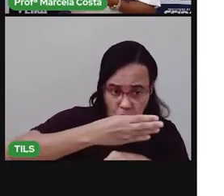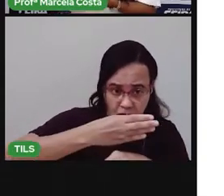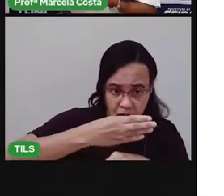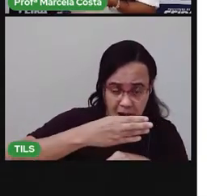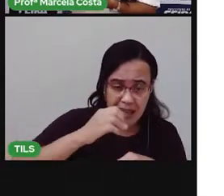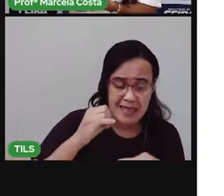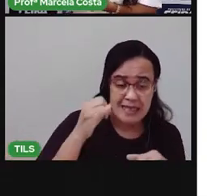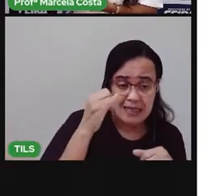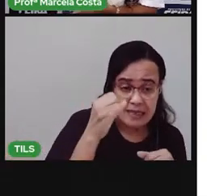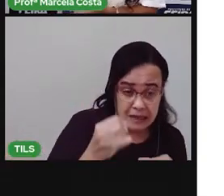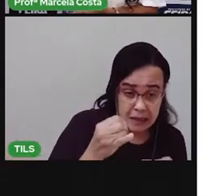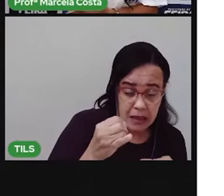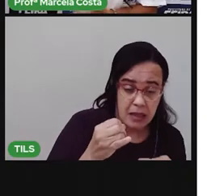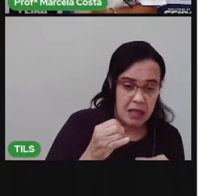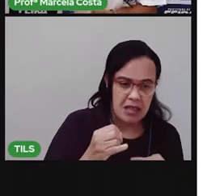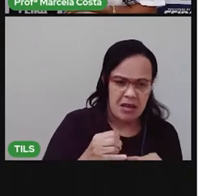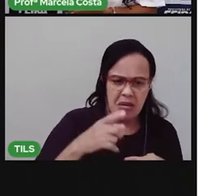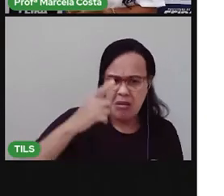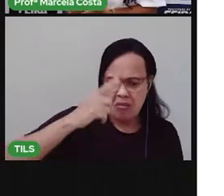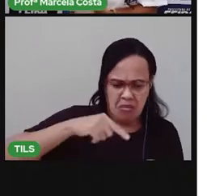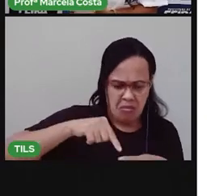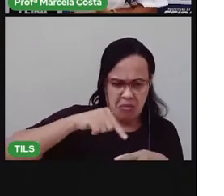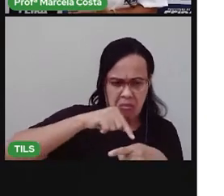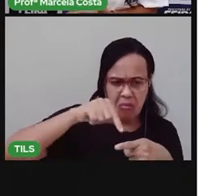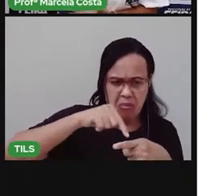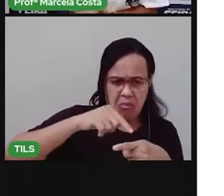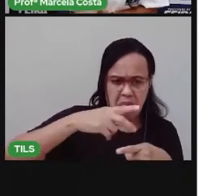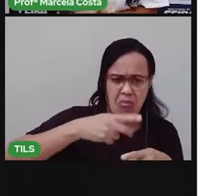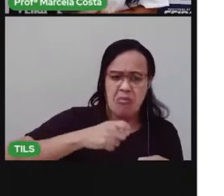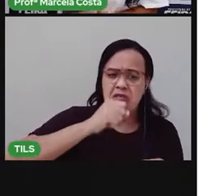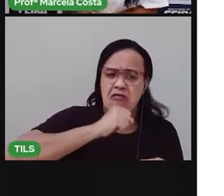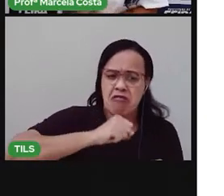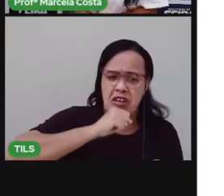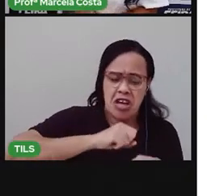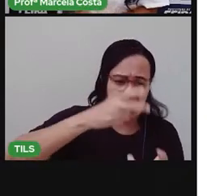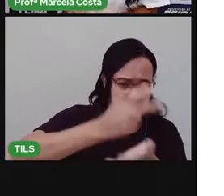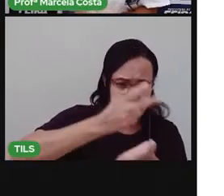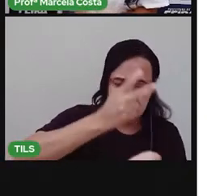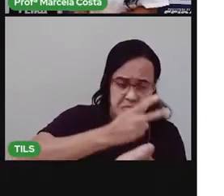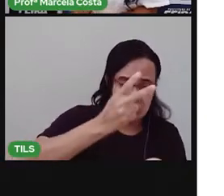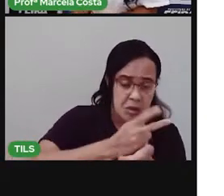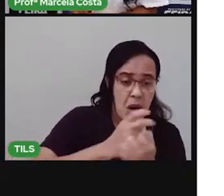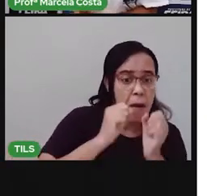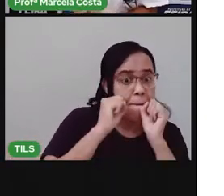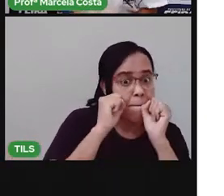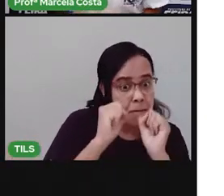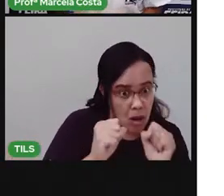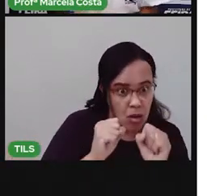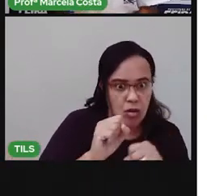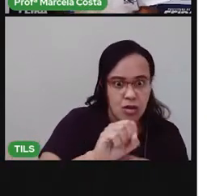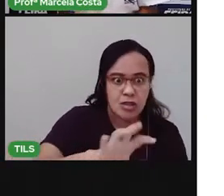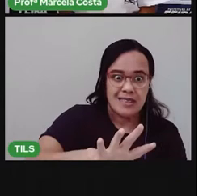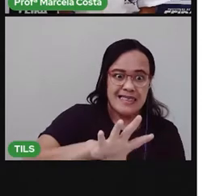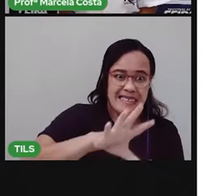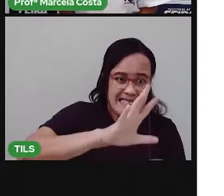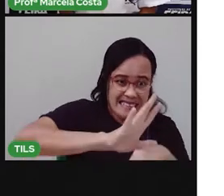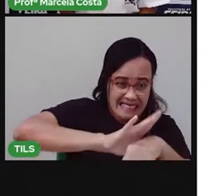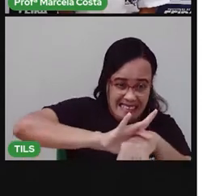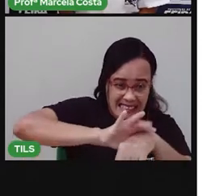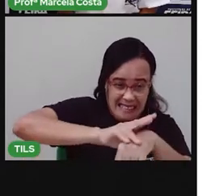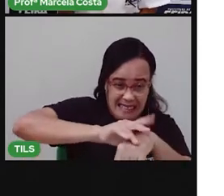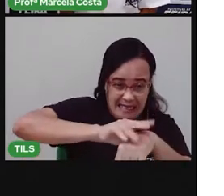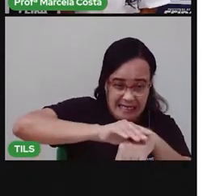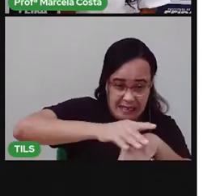ela vai acumular um monte de bactérias bactérias bactérias nocivas para sua saúde e aí ela pode